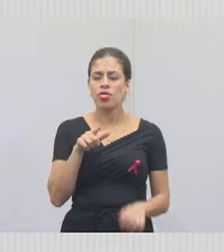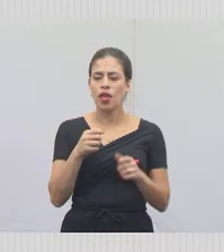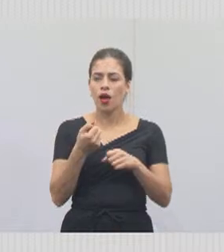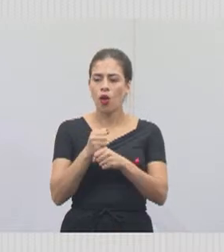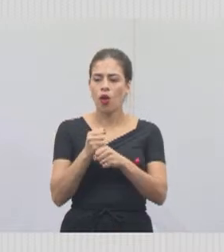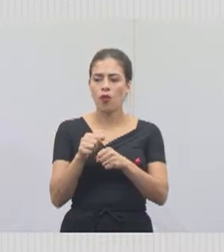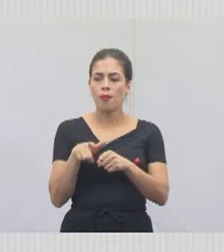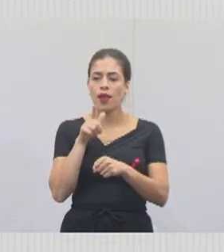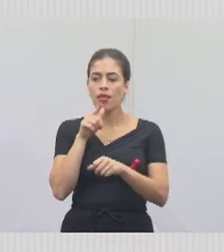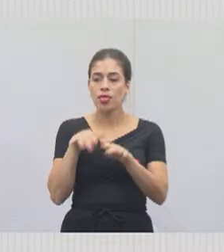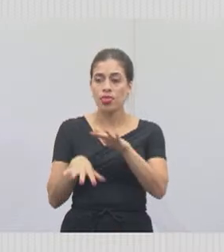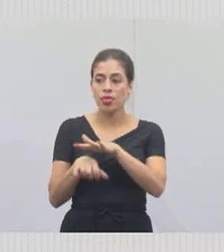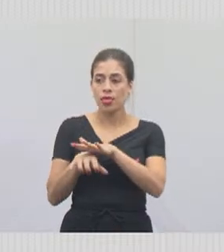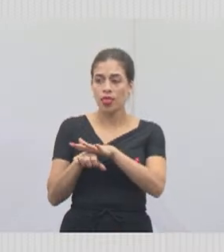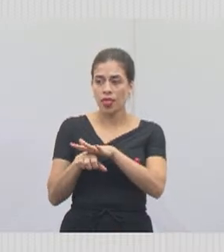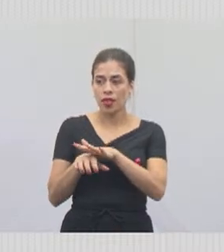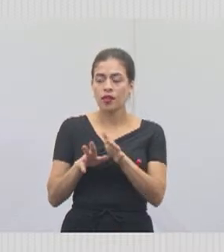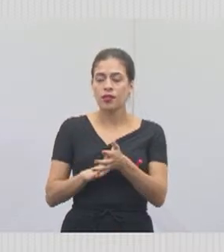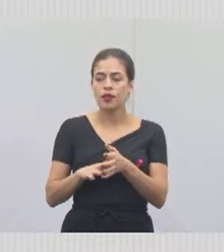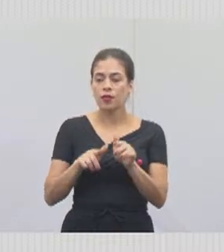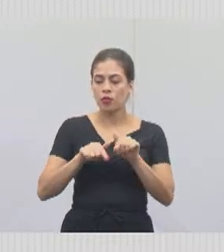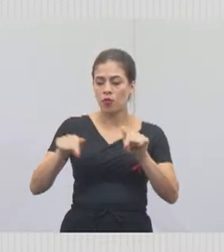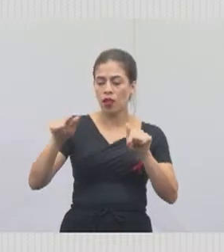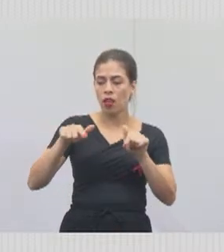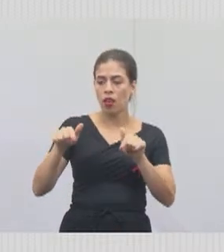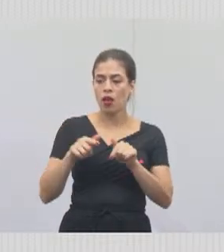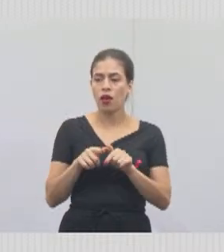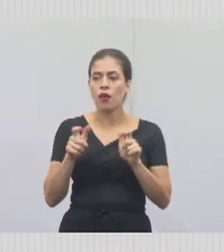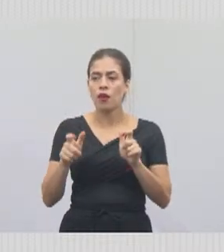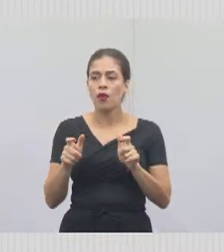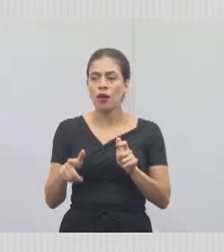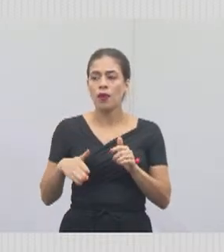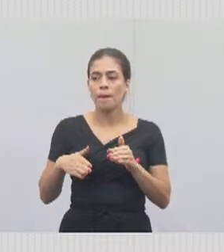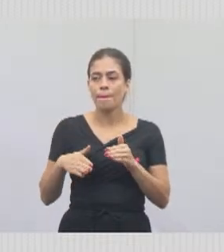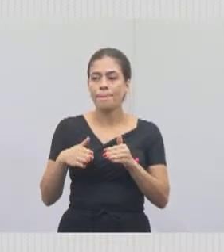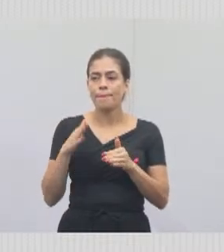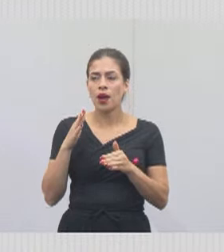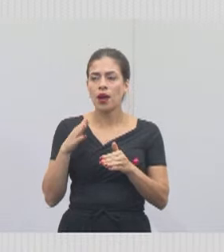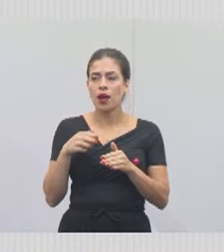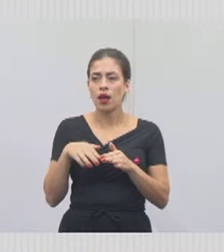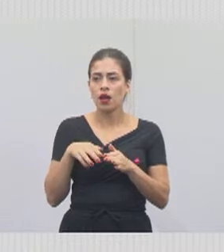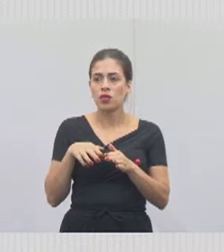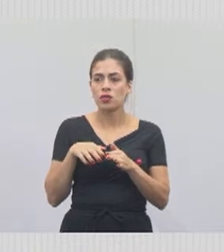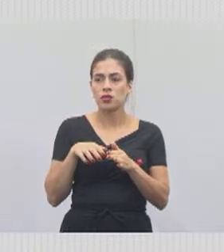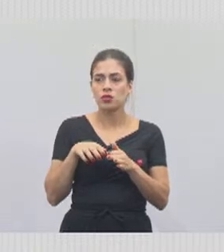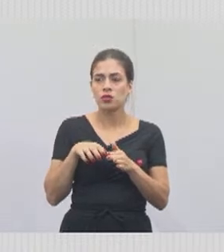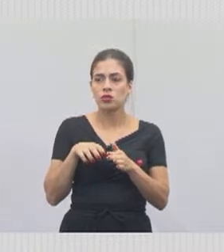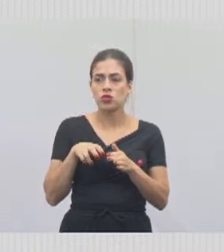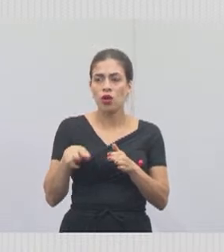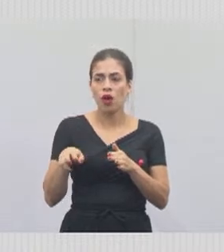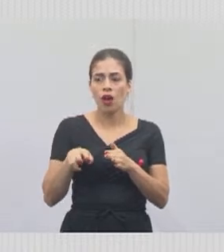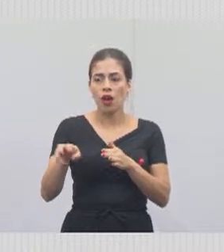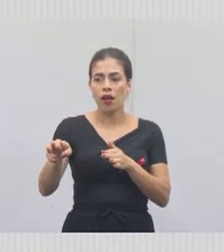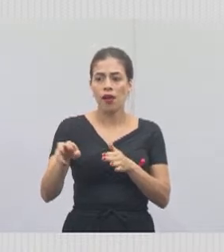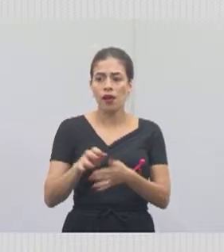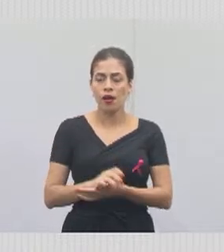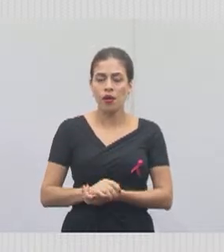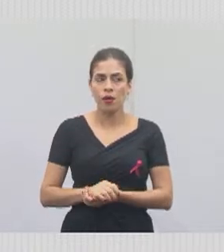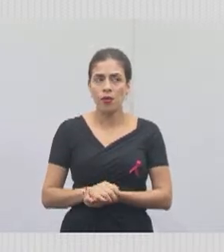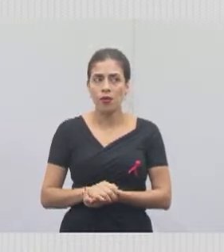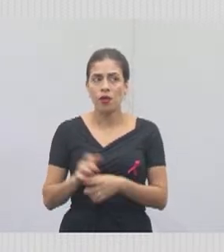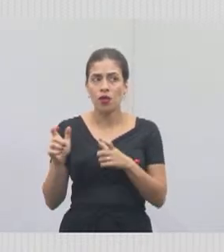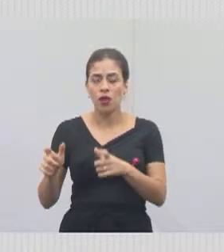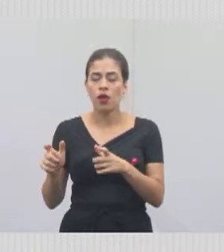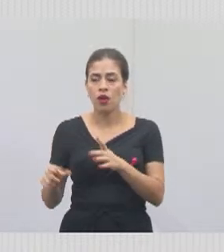tinha aquela passagem de carro e tudo mais, será o primeiro local onde